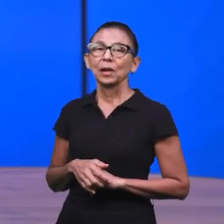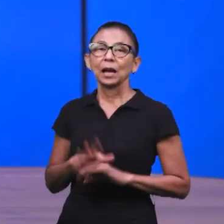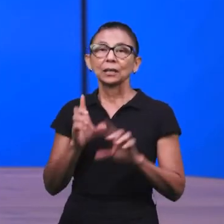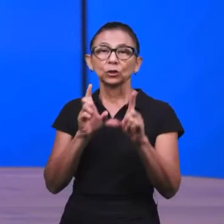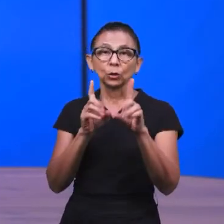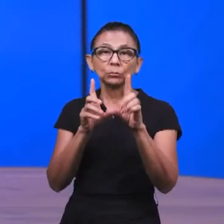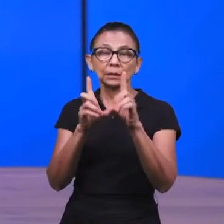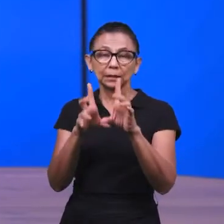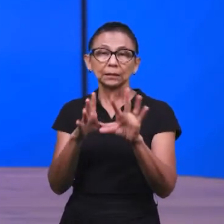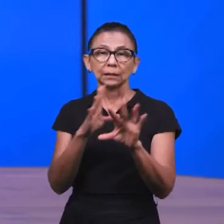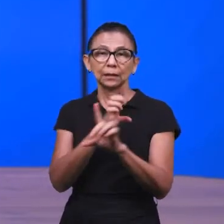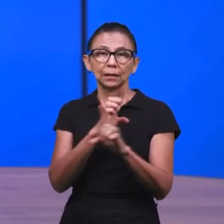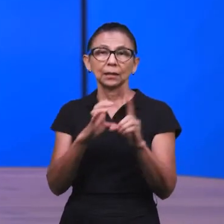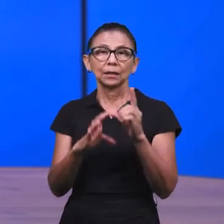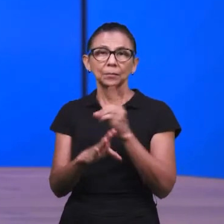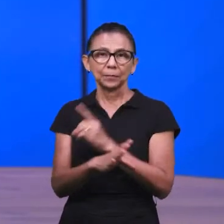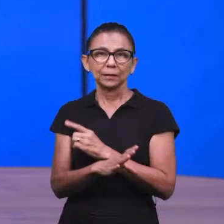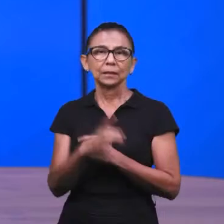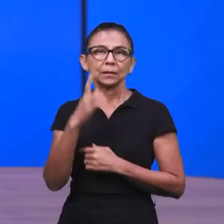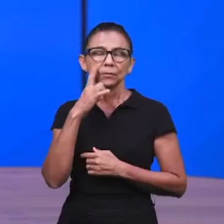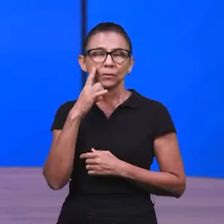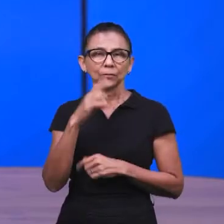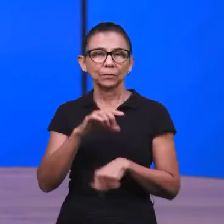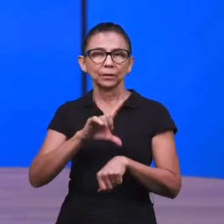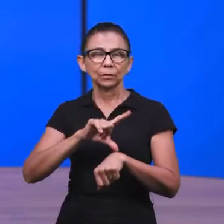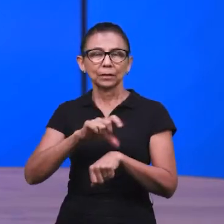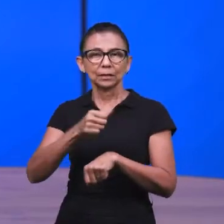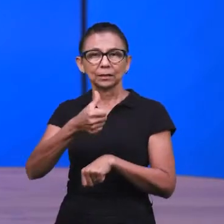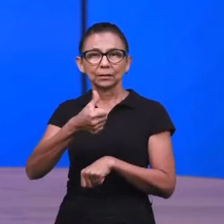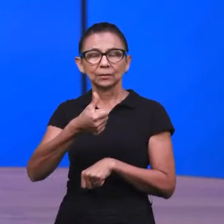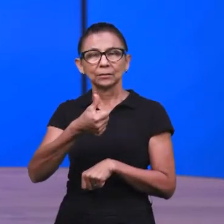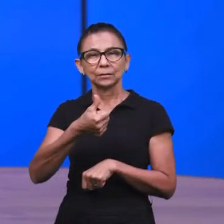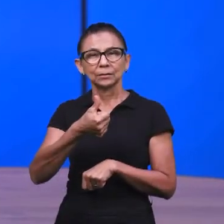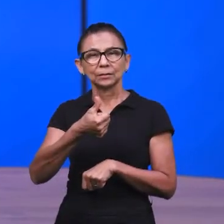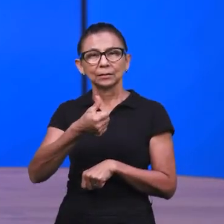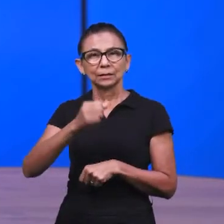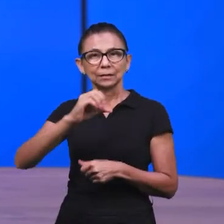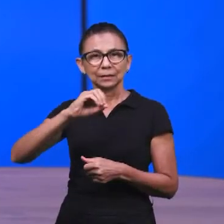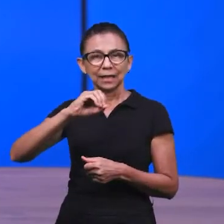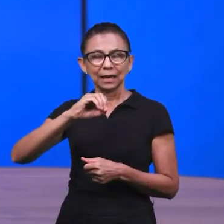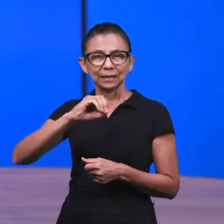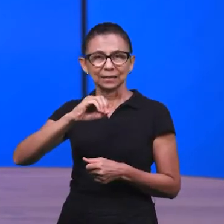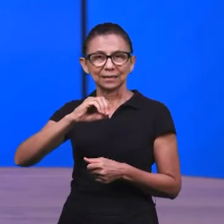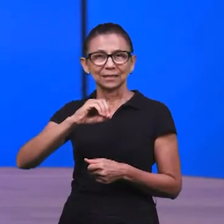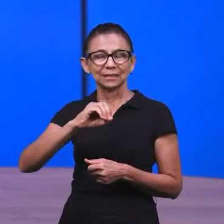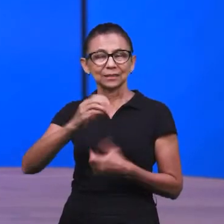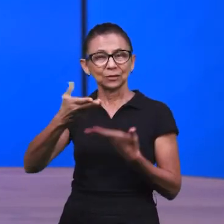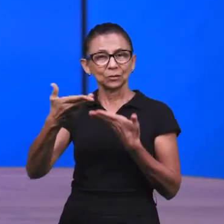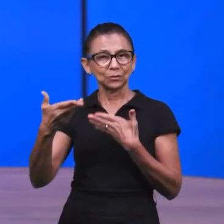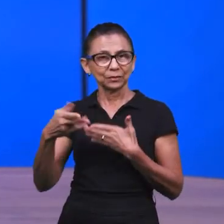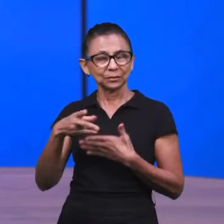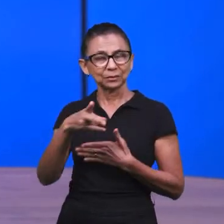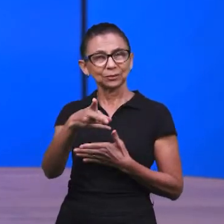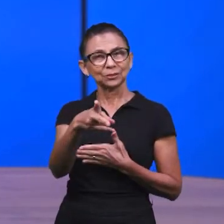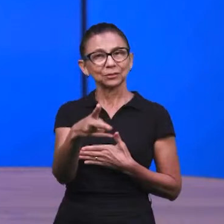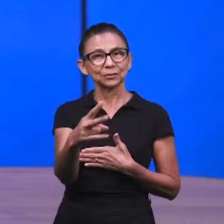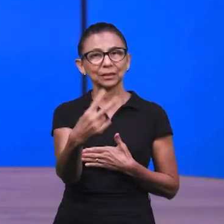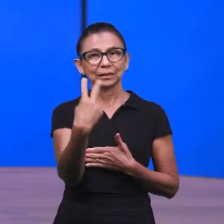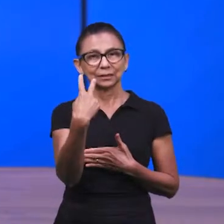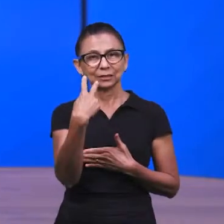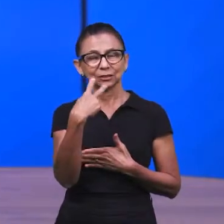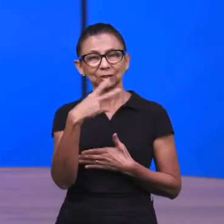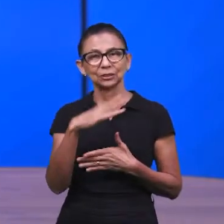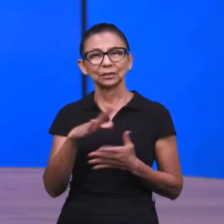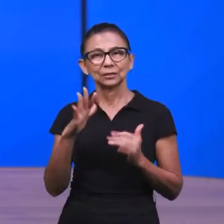Escola Bíblica, ou seja, do ensino doutrinário da Escola Bíblica, que vai ser agora às 10 horas da manhã. E, portanto, você é nosso convidado para permanecer